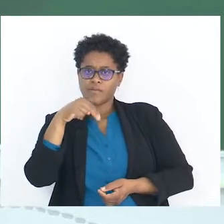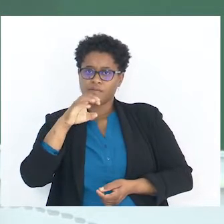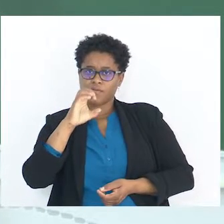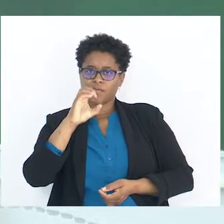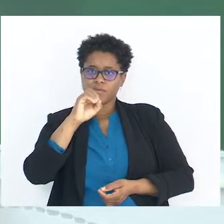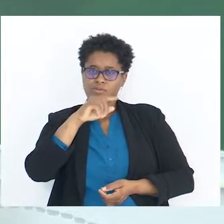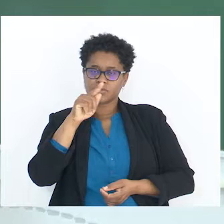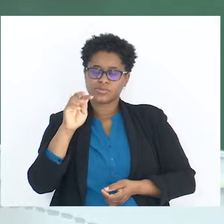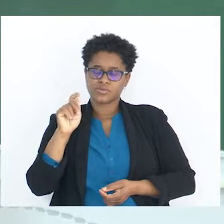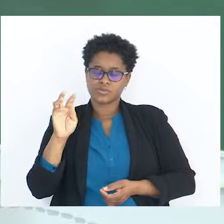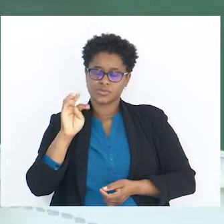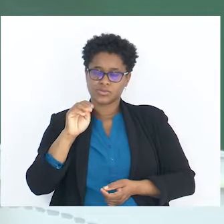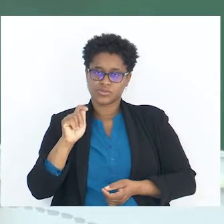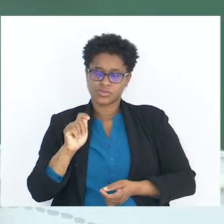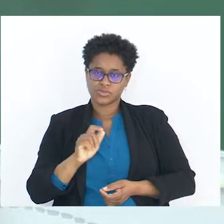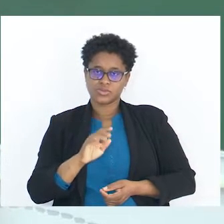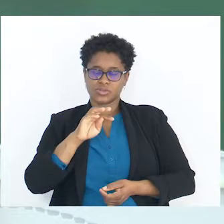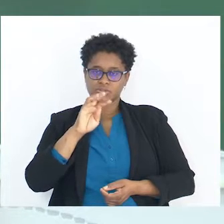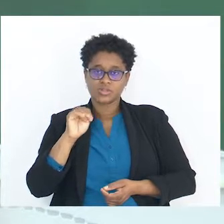possui funções específicas.